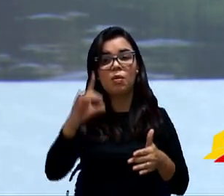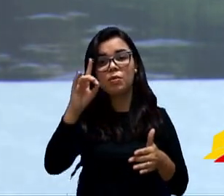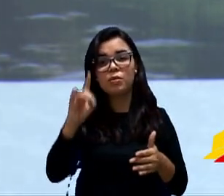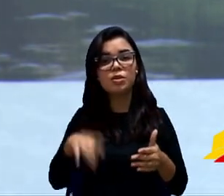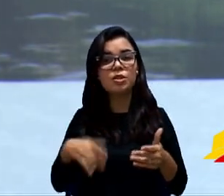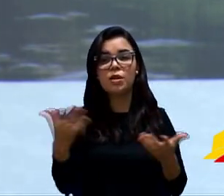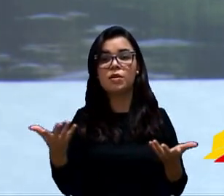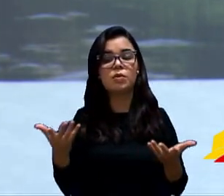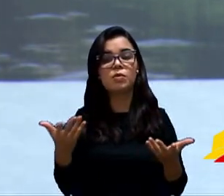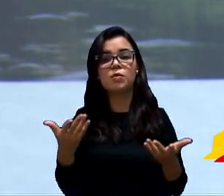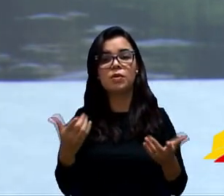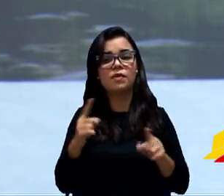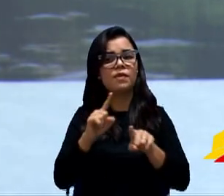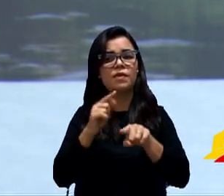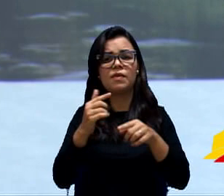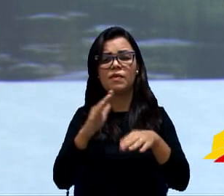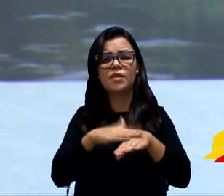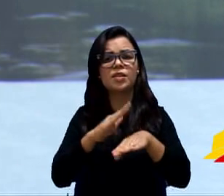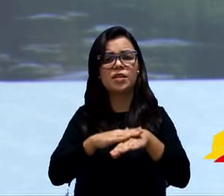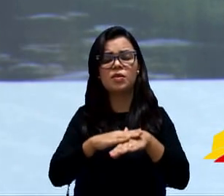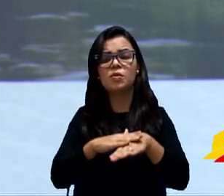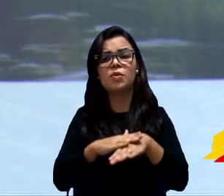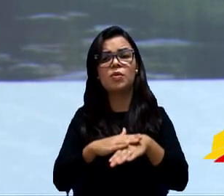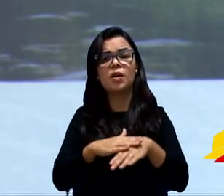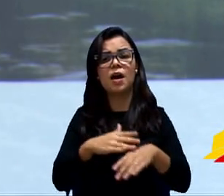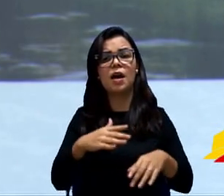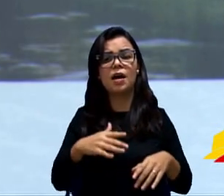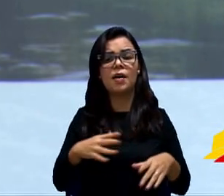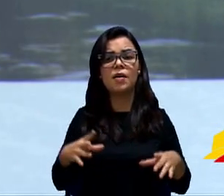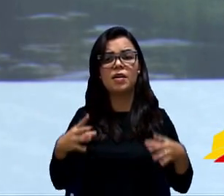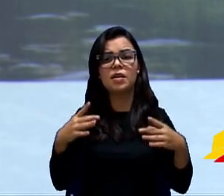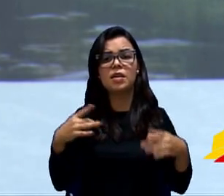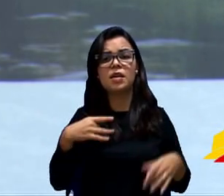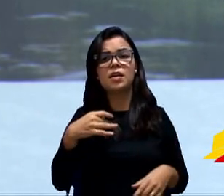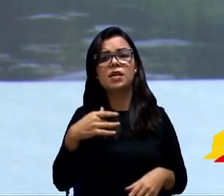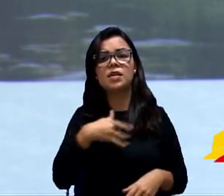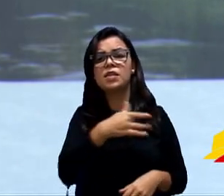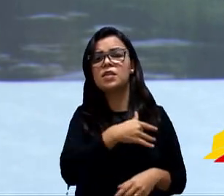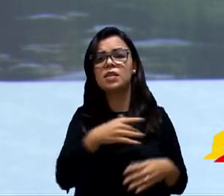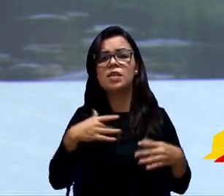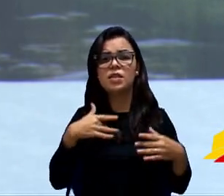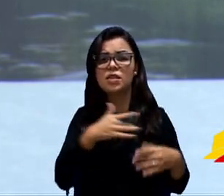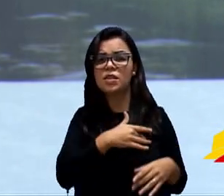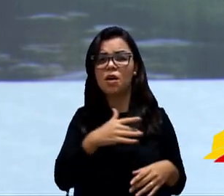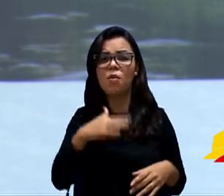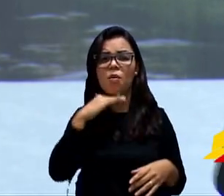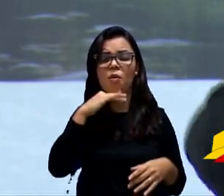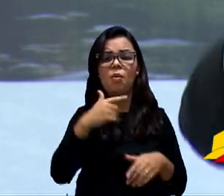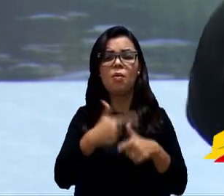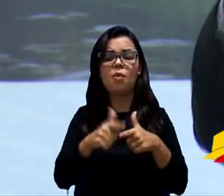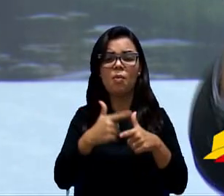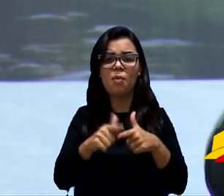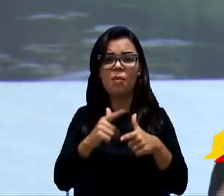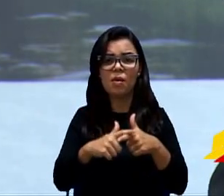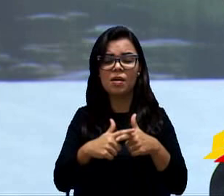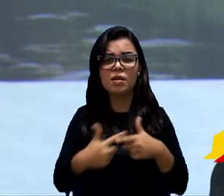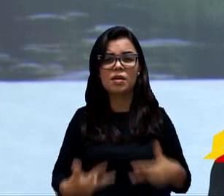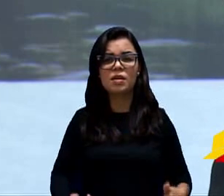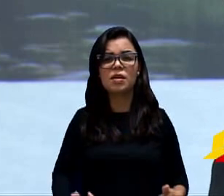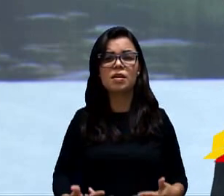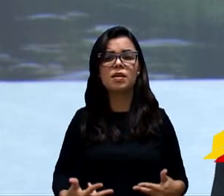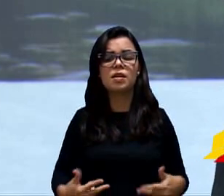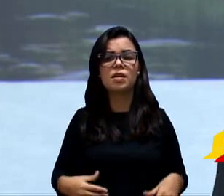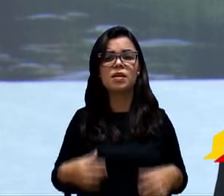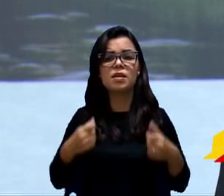quimioterapia, uma série de tratamentos caros e difíceis. Então, a Fundação se debruçou sobre isso, fez... Bom,